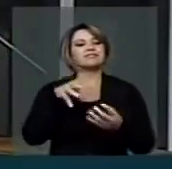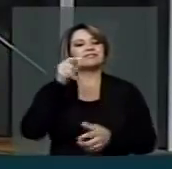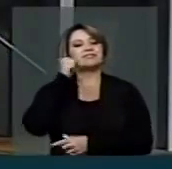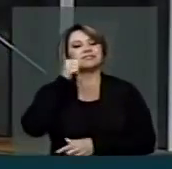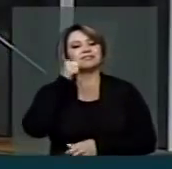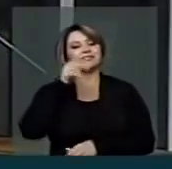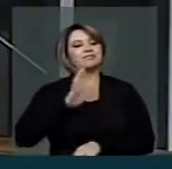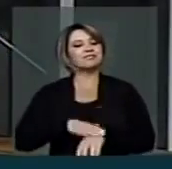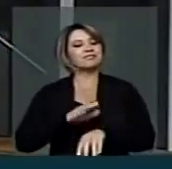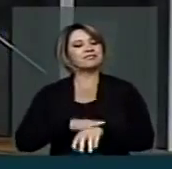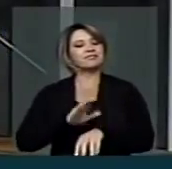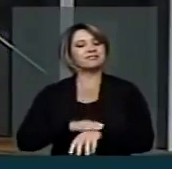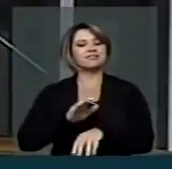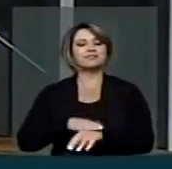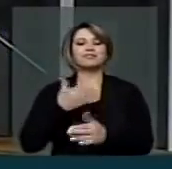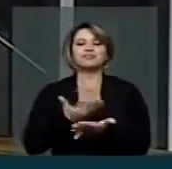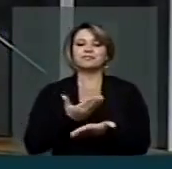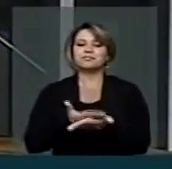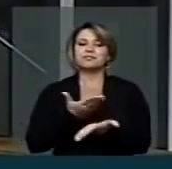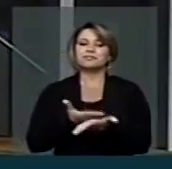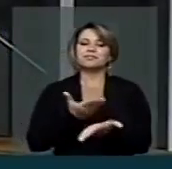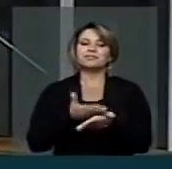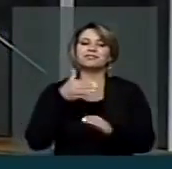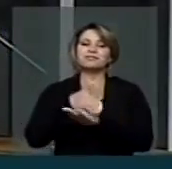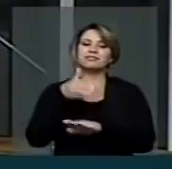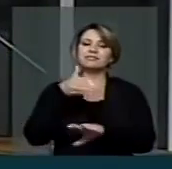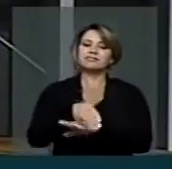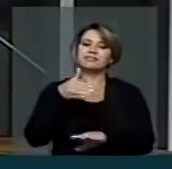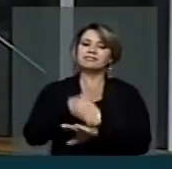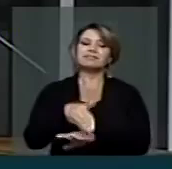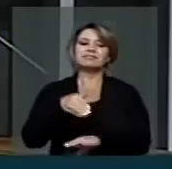durante esse tempo que passaram na Universidade, possam ter